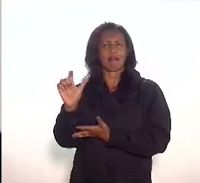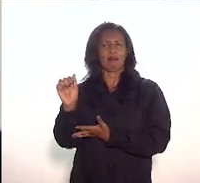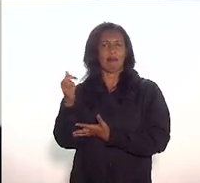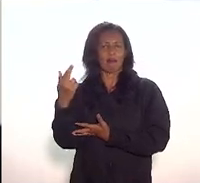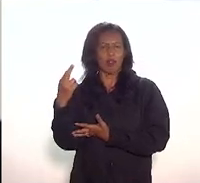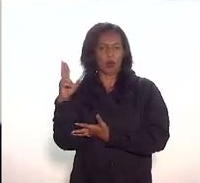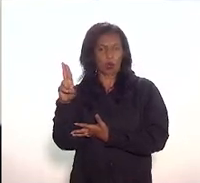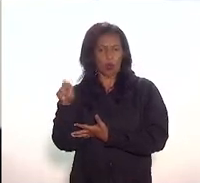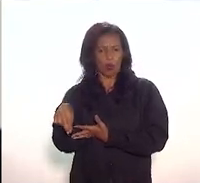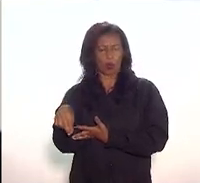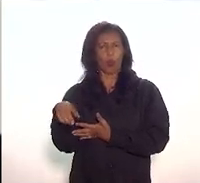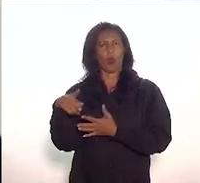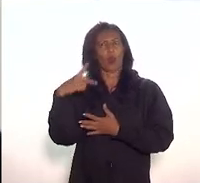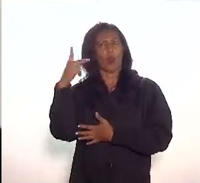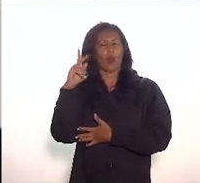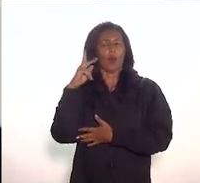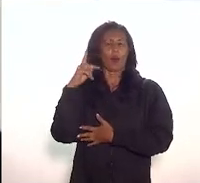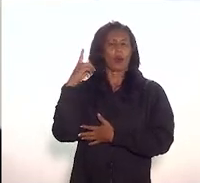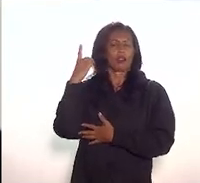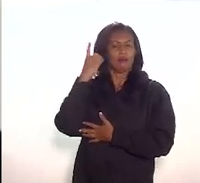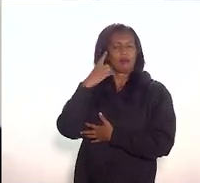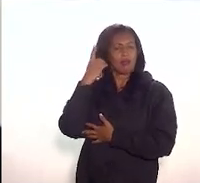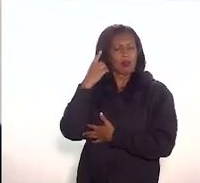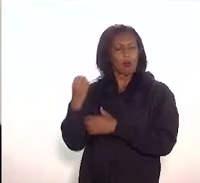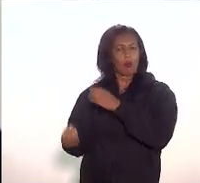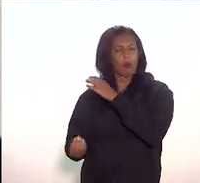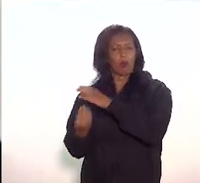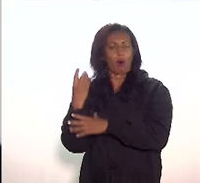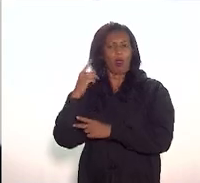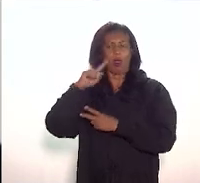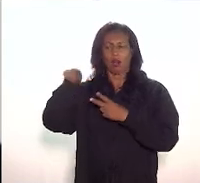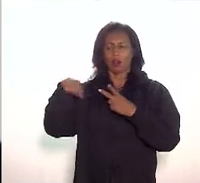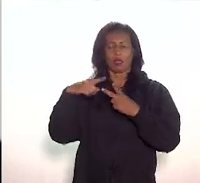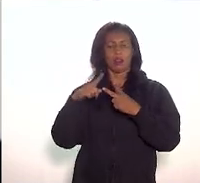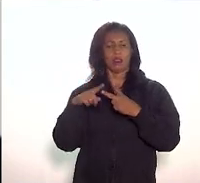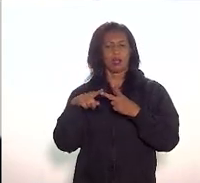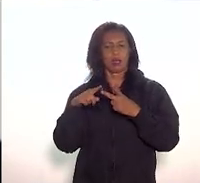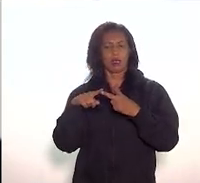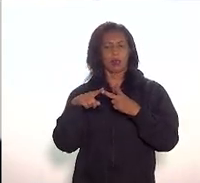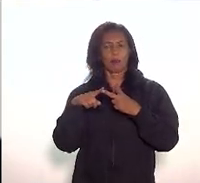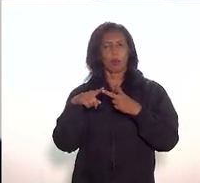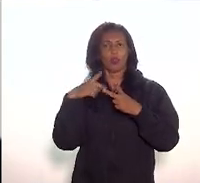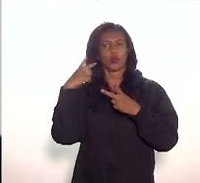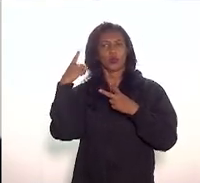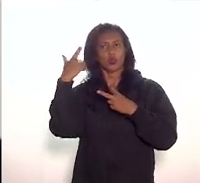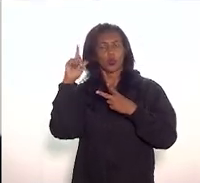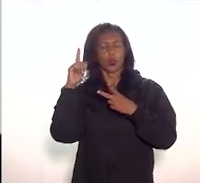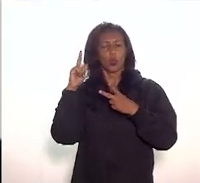Maualdi em 2005, depois veio o César Maia, na época o prefeito ele aceita,